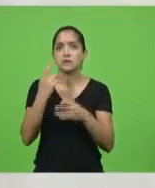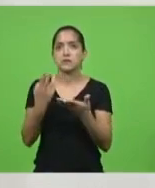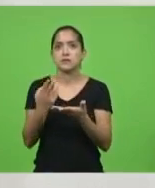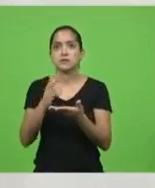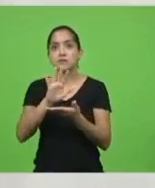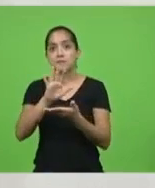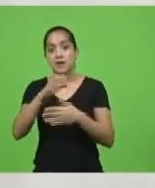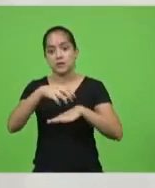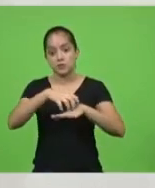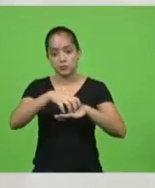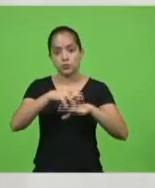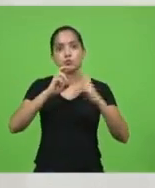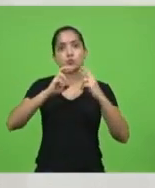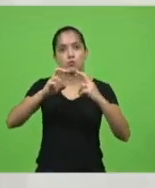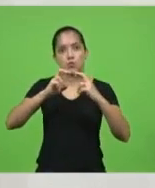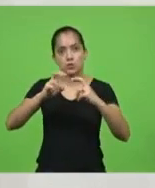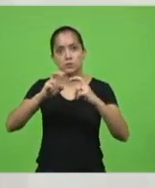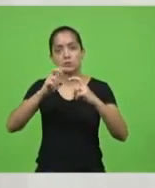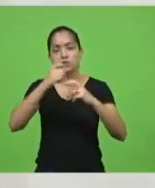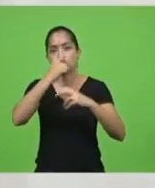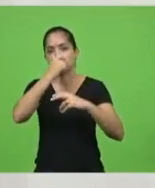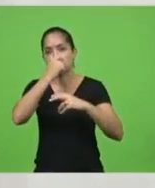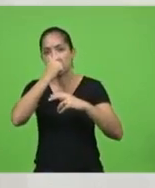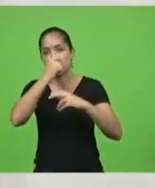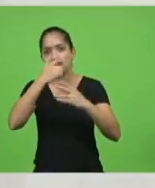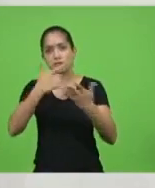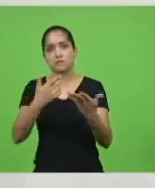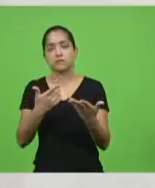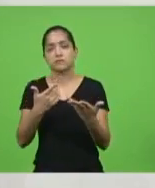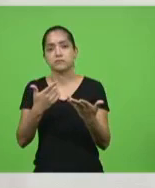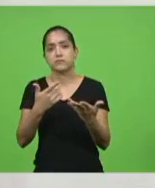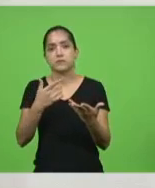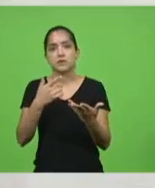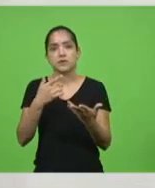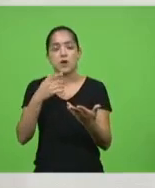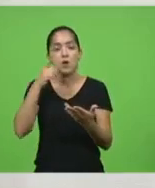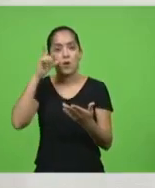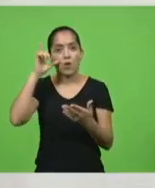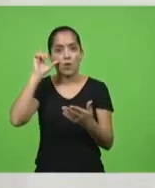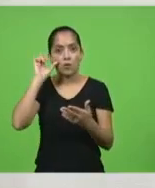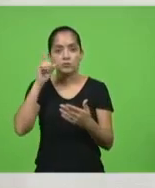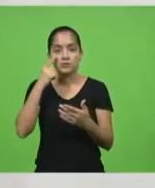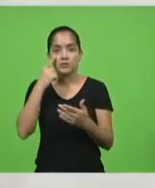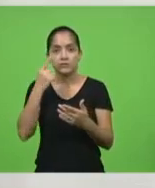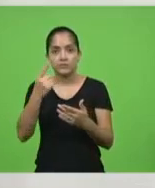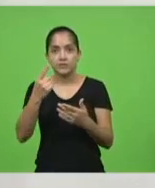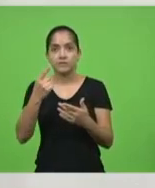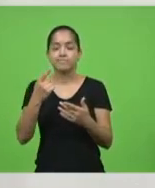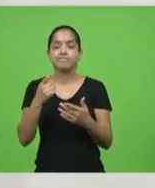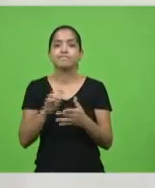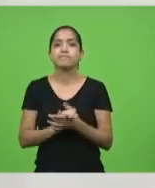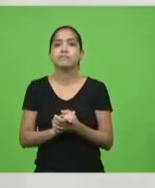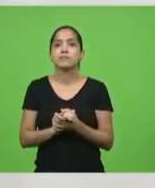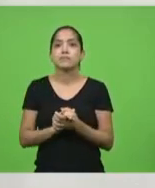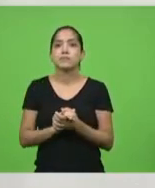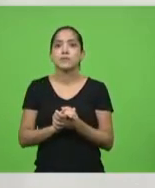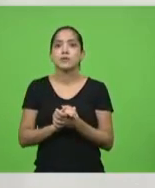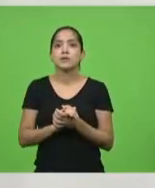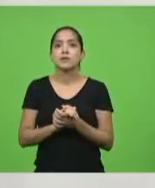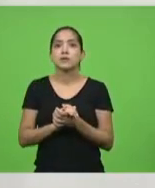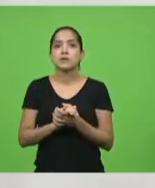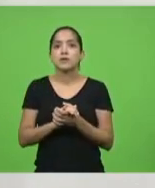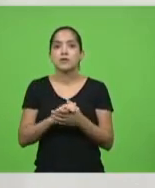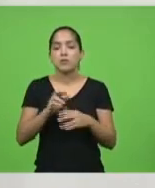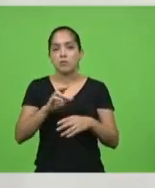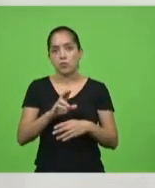os ônibus estão lotados. Ontem eu vi no Bom Dia Santa Catarina o representante da